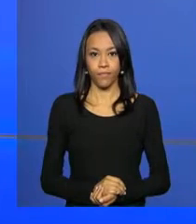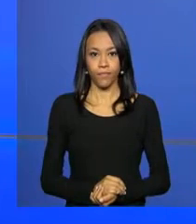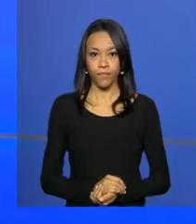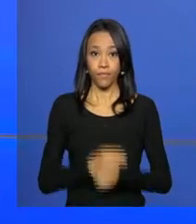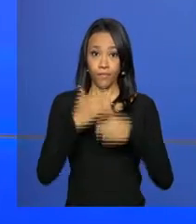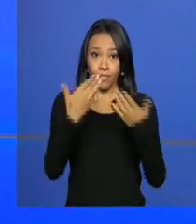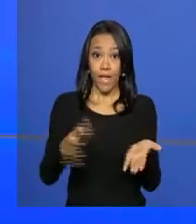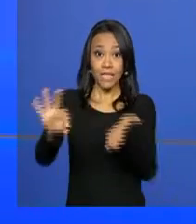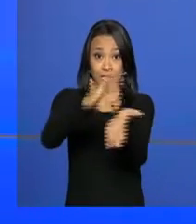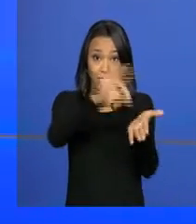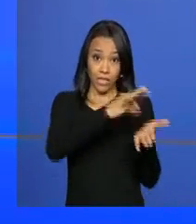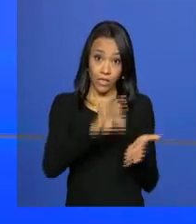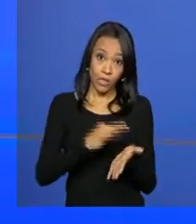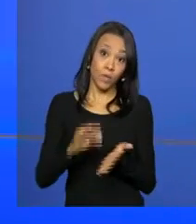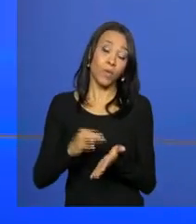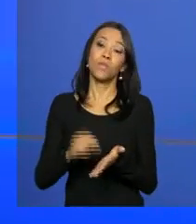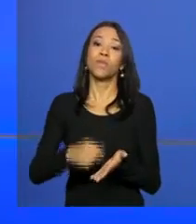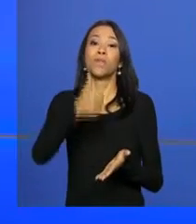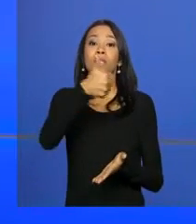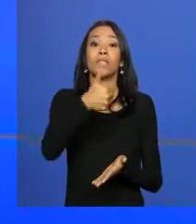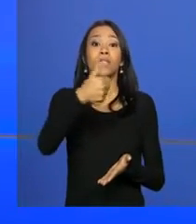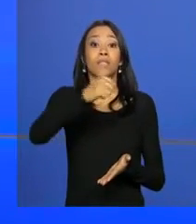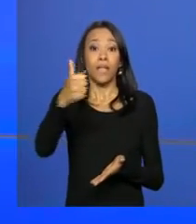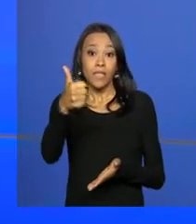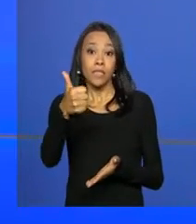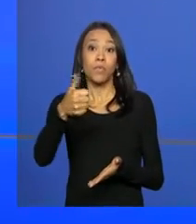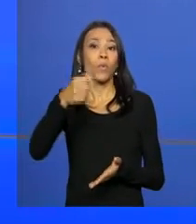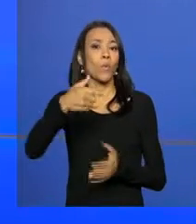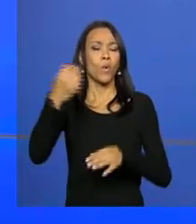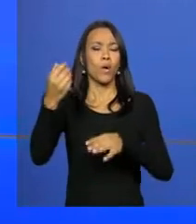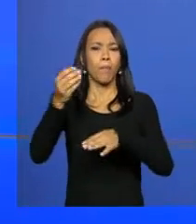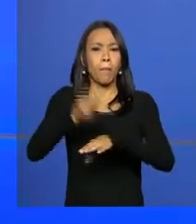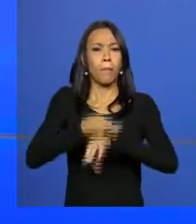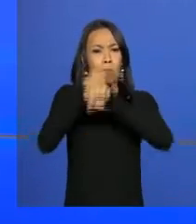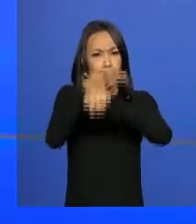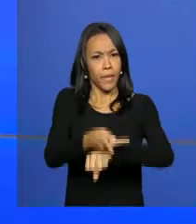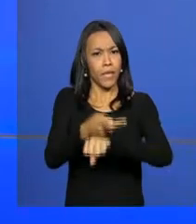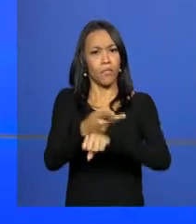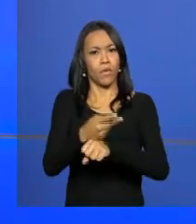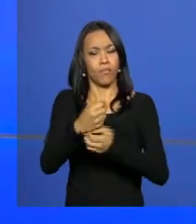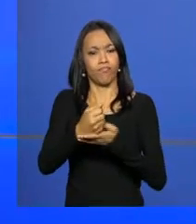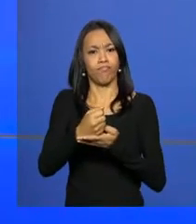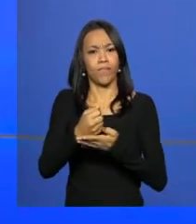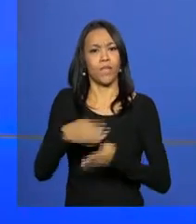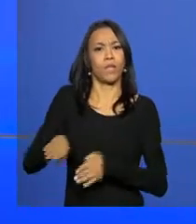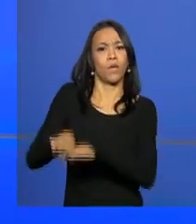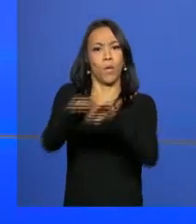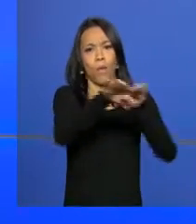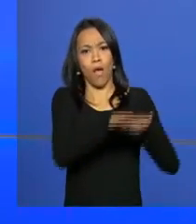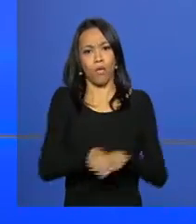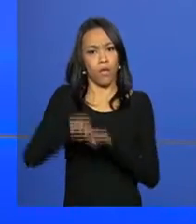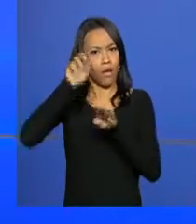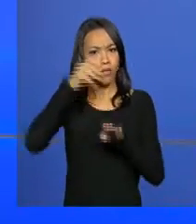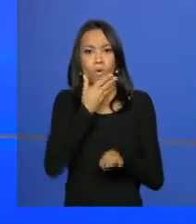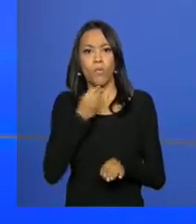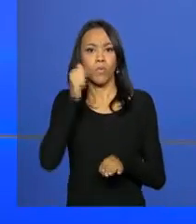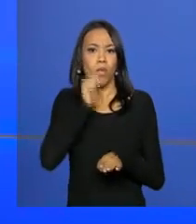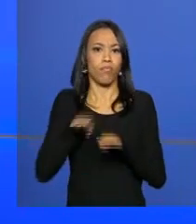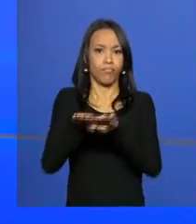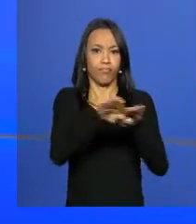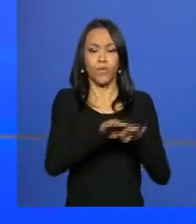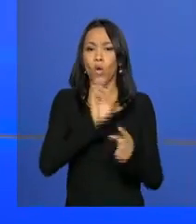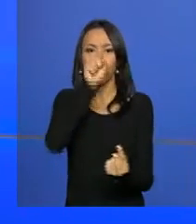As inscrições do 11º Prêmio Construindo a Igualdade de Gênero estão abertas. A ideia é estimular a